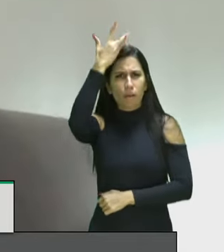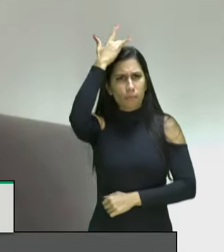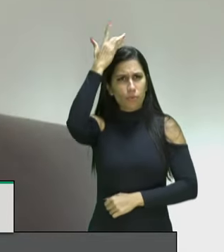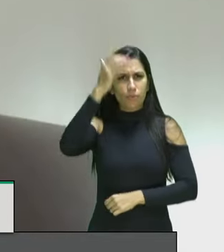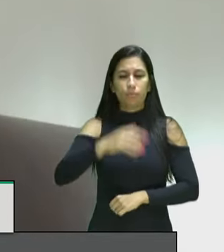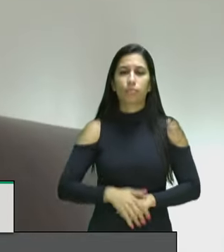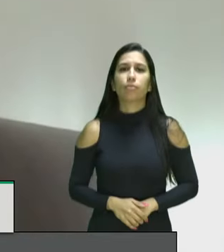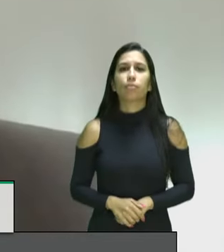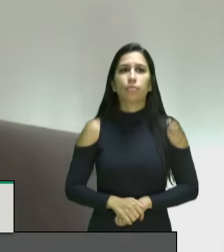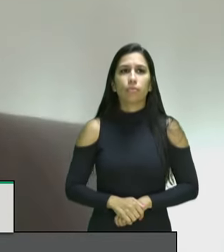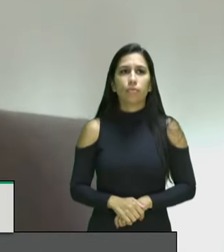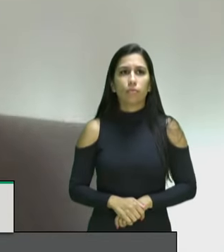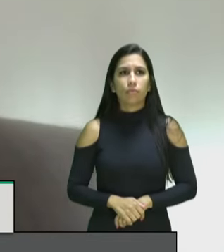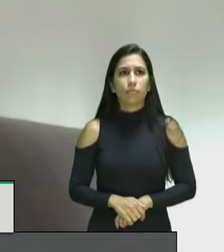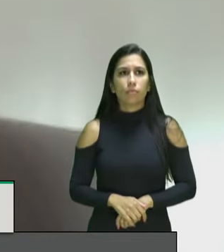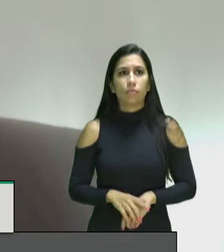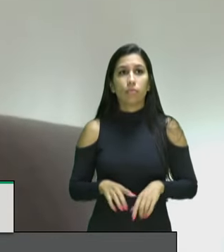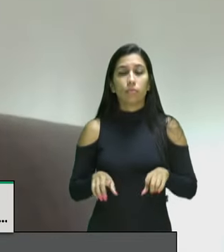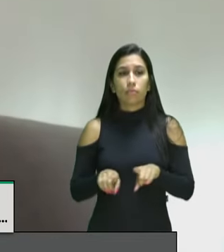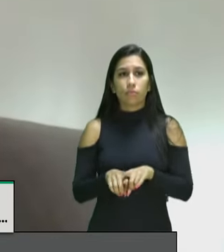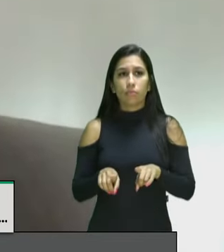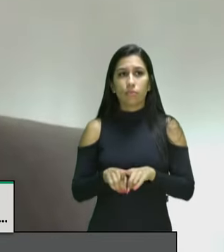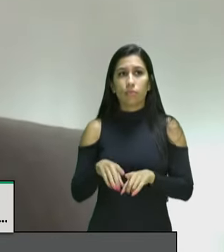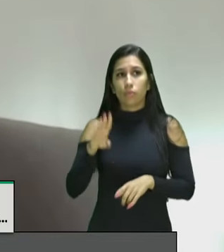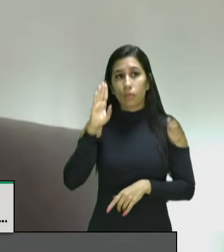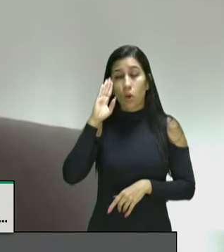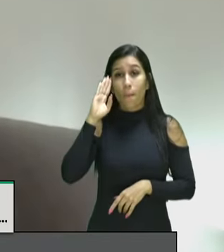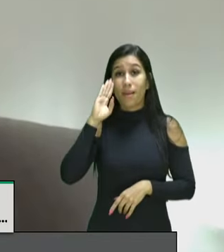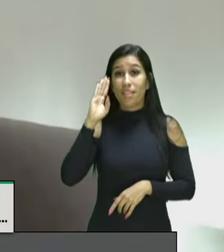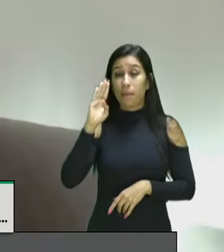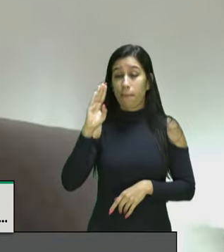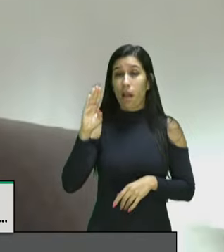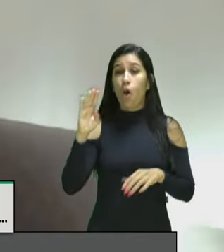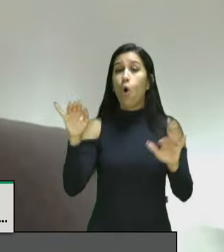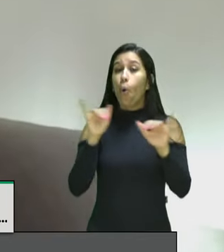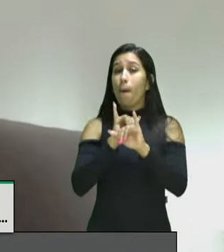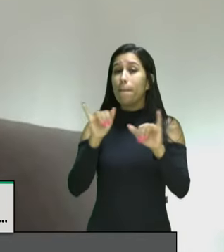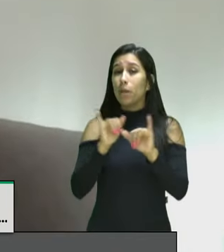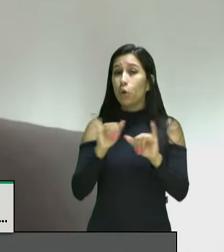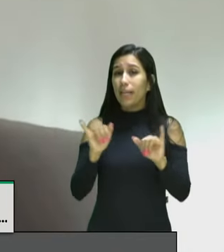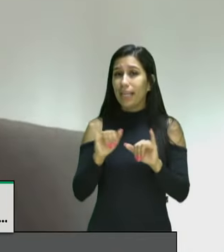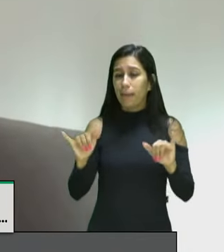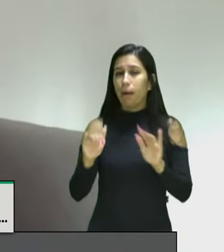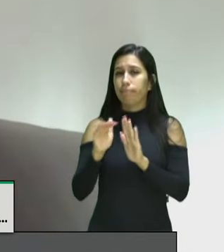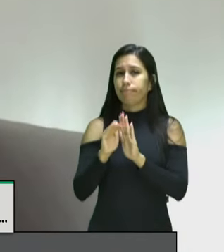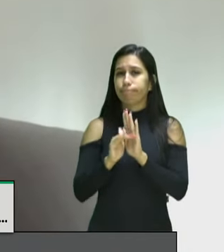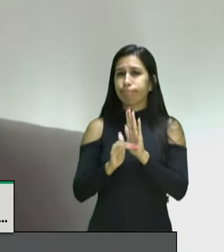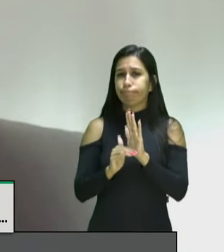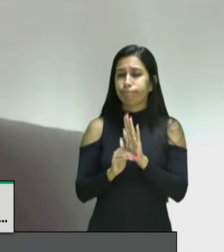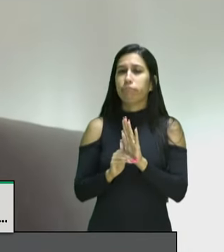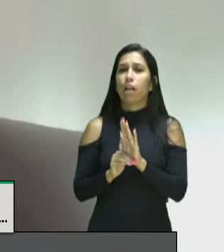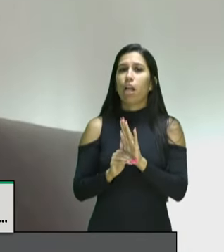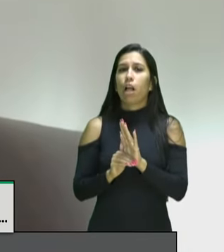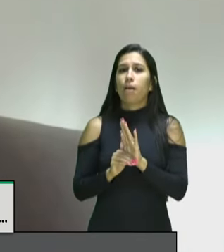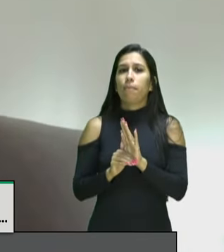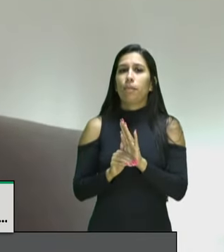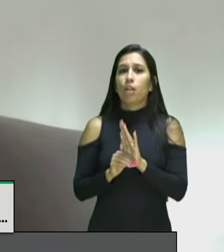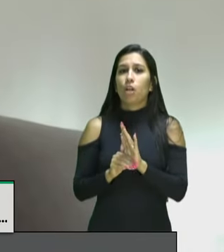o Juventude Viva principal programa de prevenção e combate ao homicídio de jovens do governo federal foi